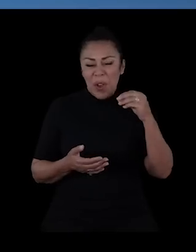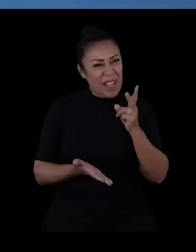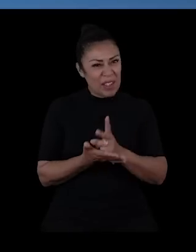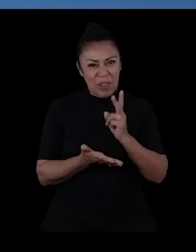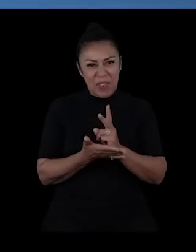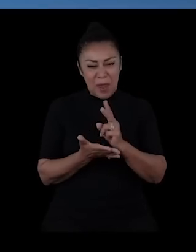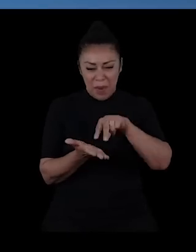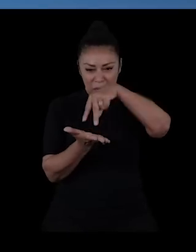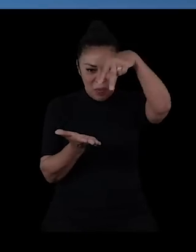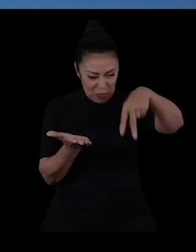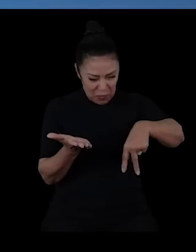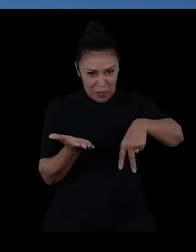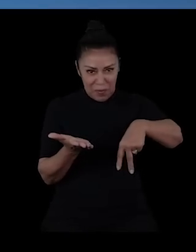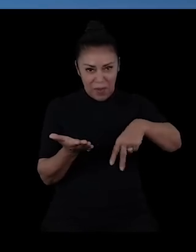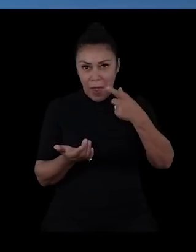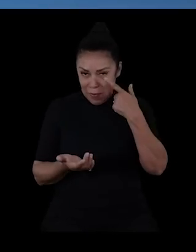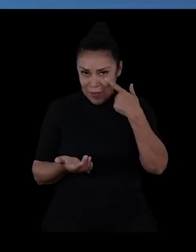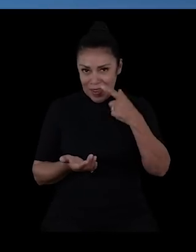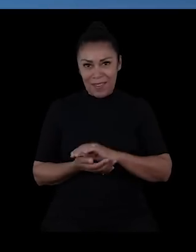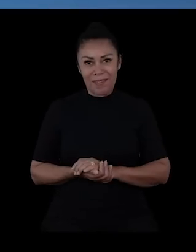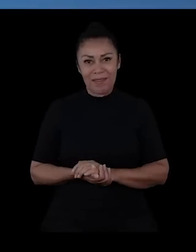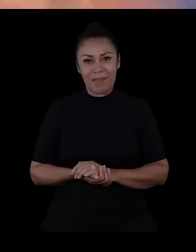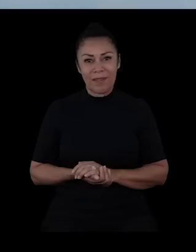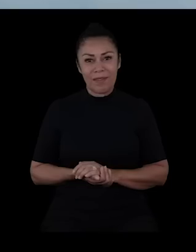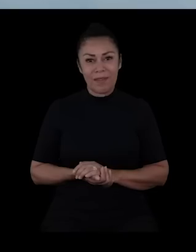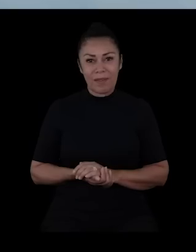Duas. Um gato sempre... O gato cai de cima de uma torre.